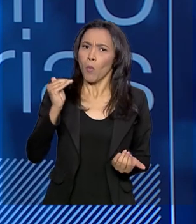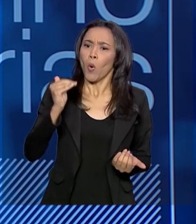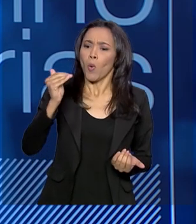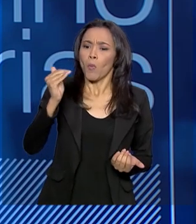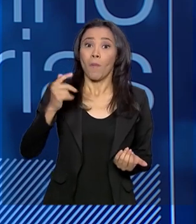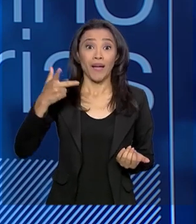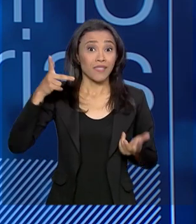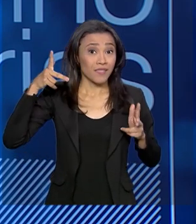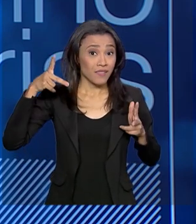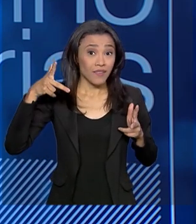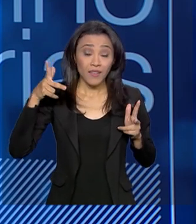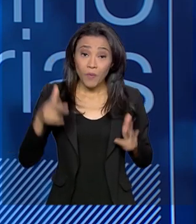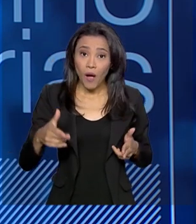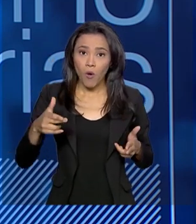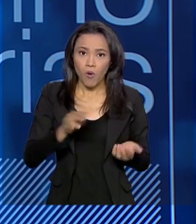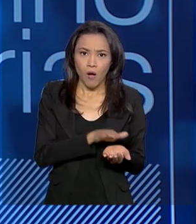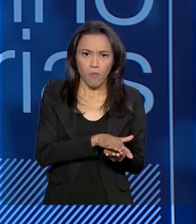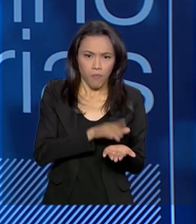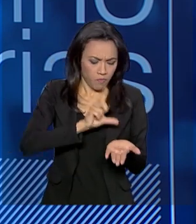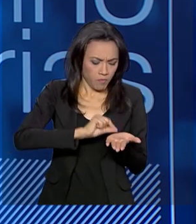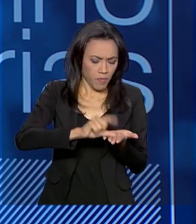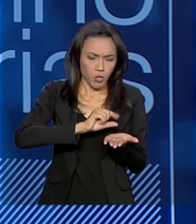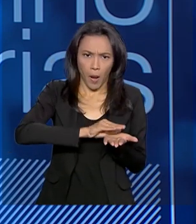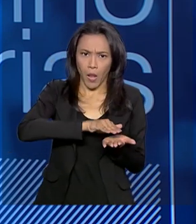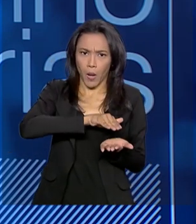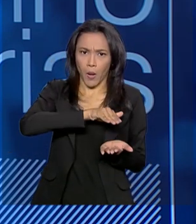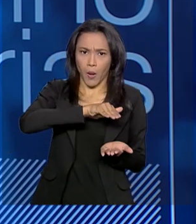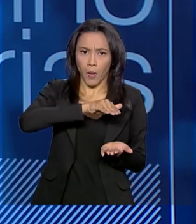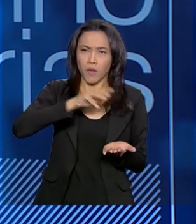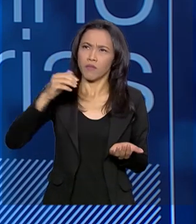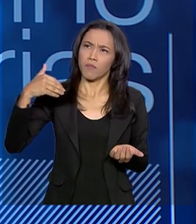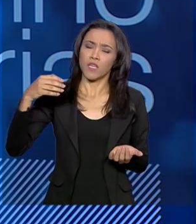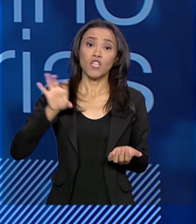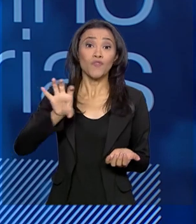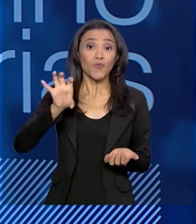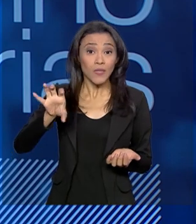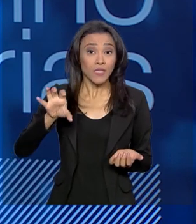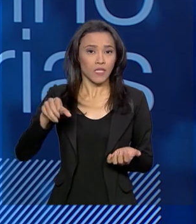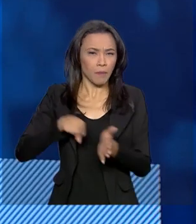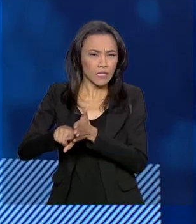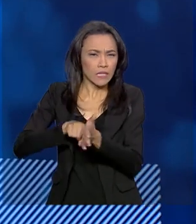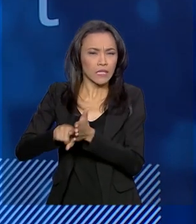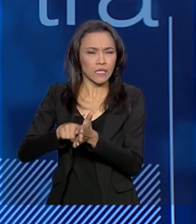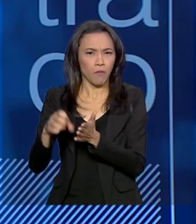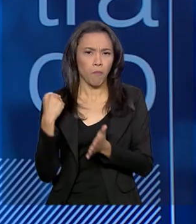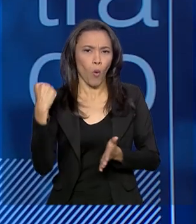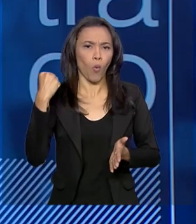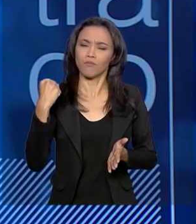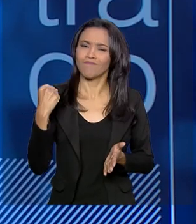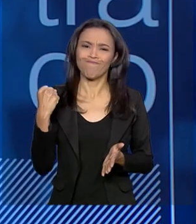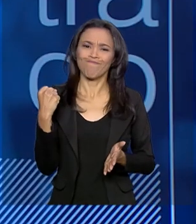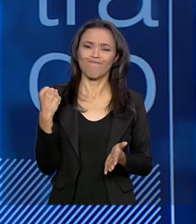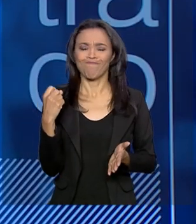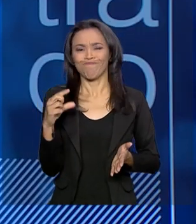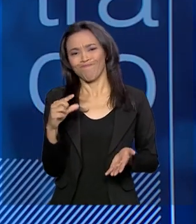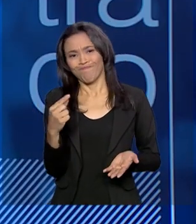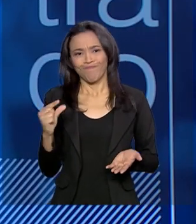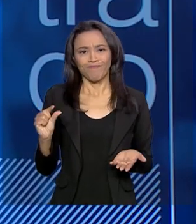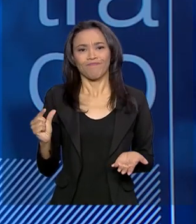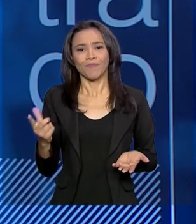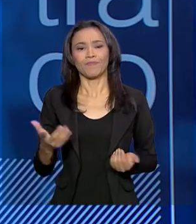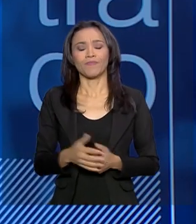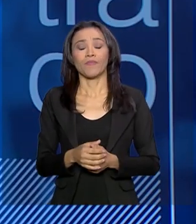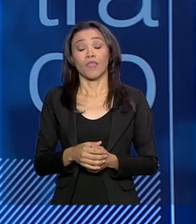na mesma velocidade da quantidade. Então, a média do impacto científico é 1.0 no mundo, então, ou seja, a gente